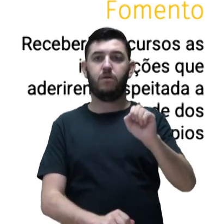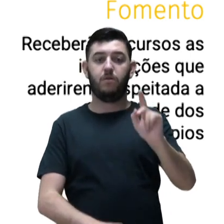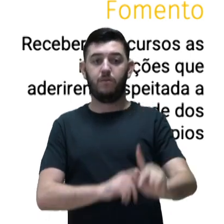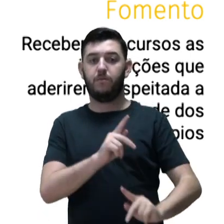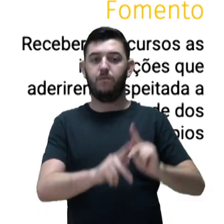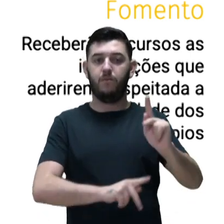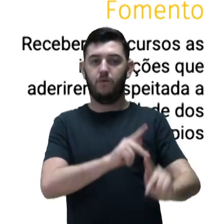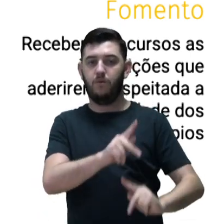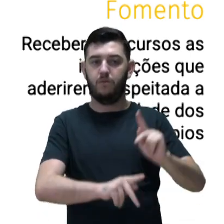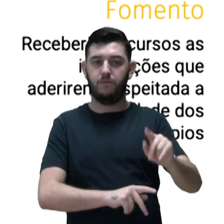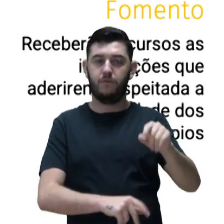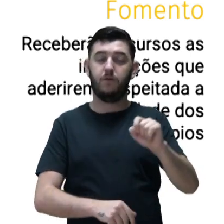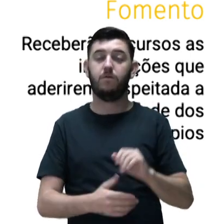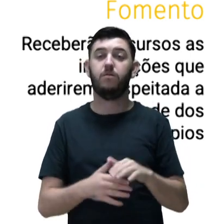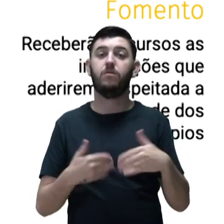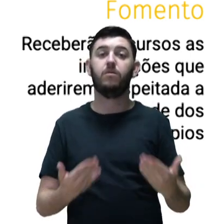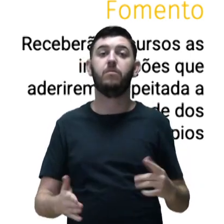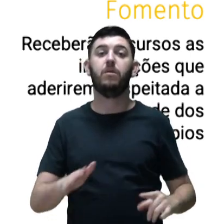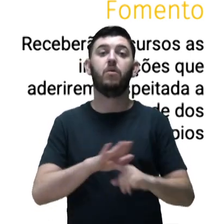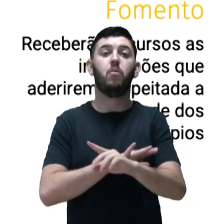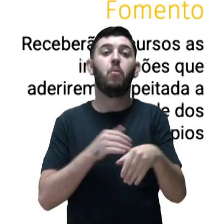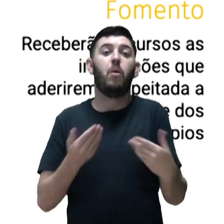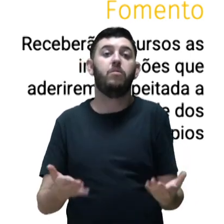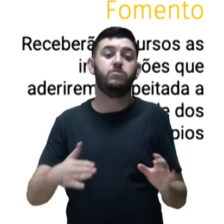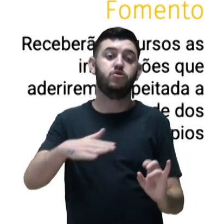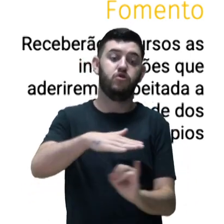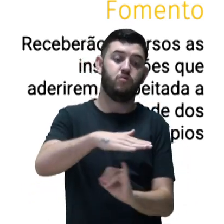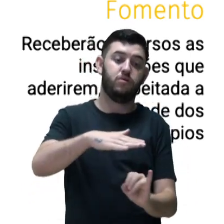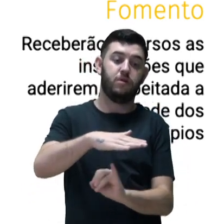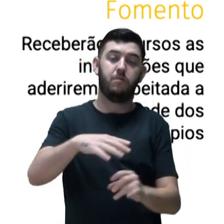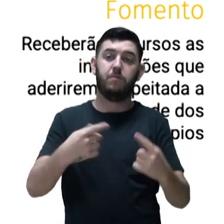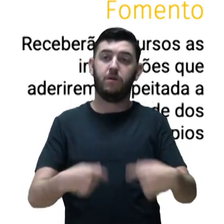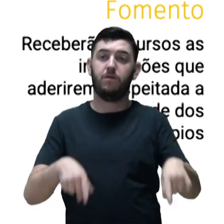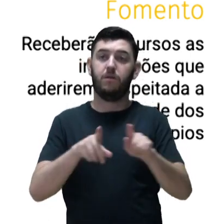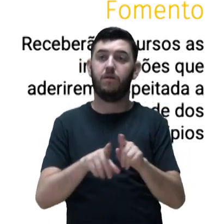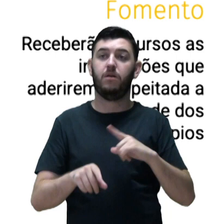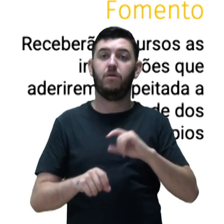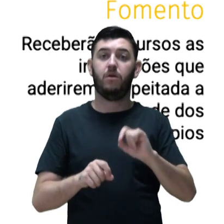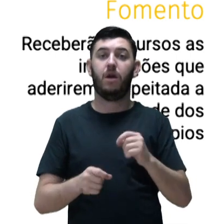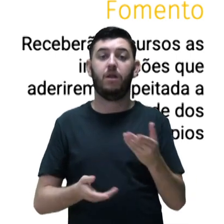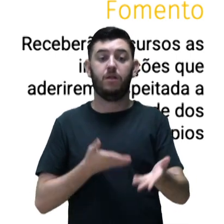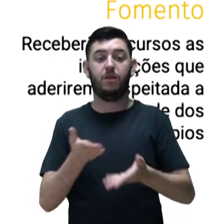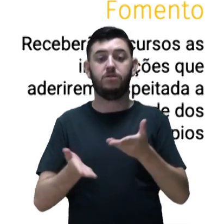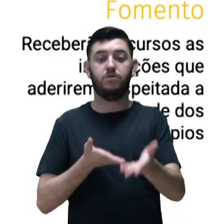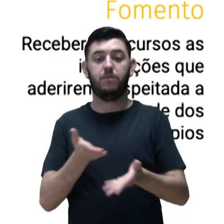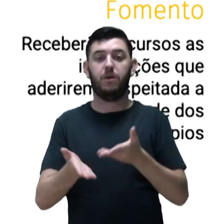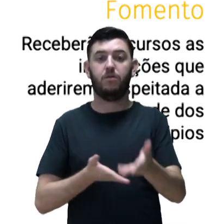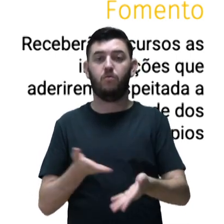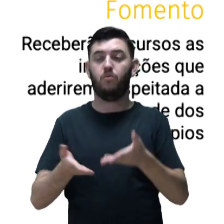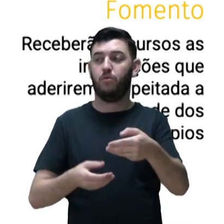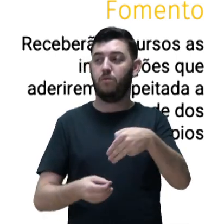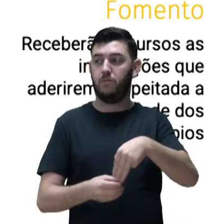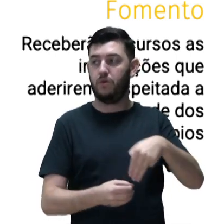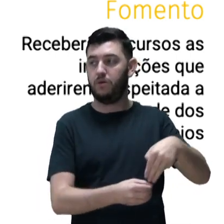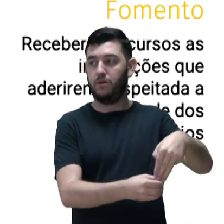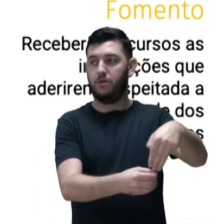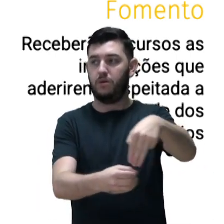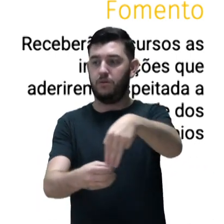Mas quais instituições? Elas precisam ter uma cobertura de atendimento nos municípios que a gente quer atingir.